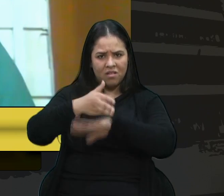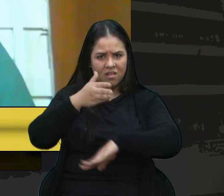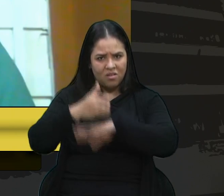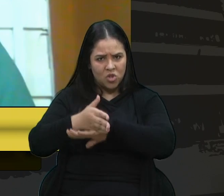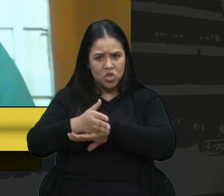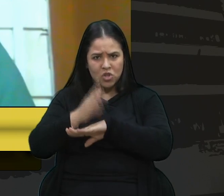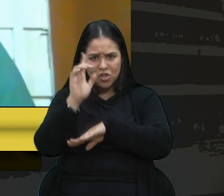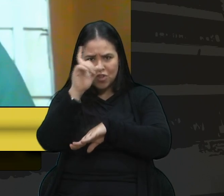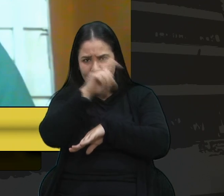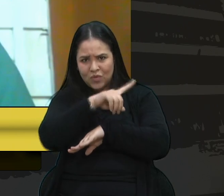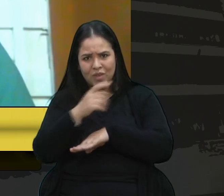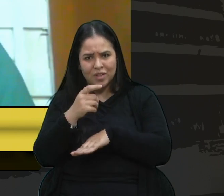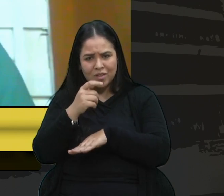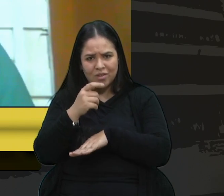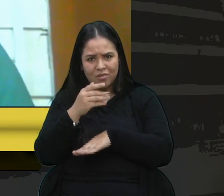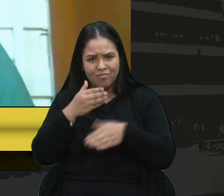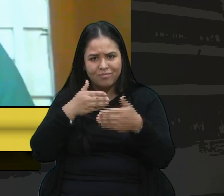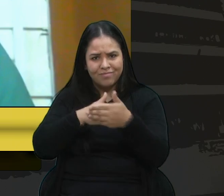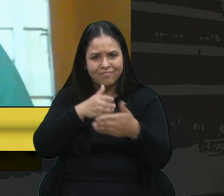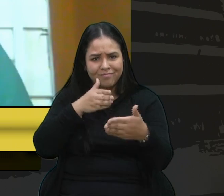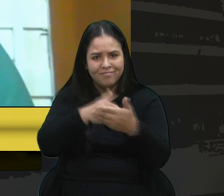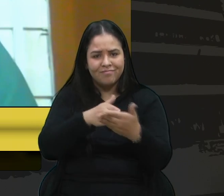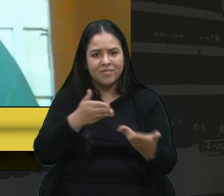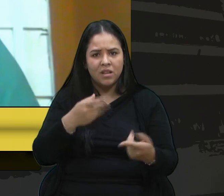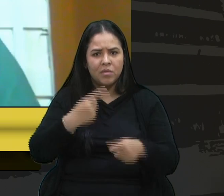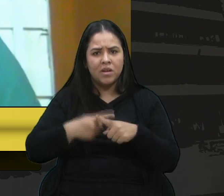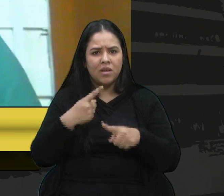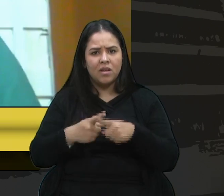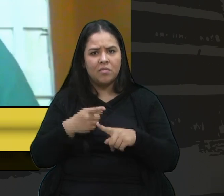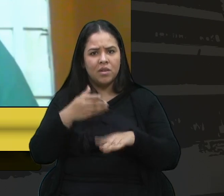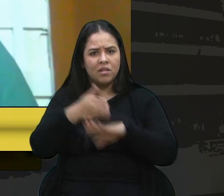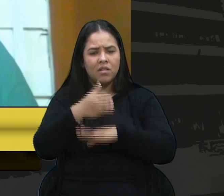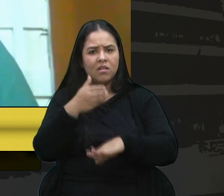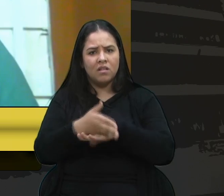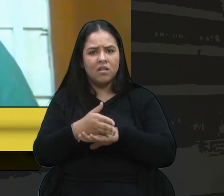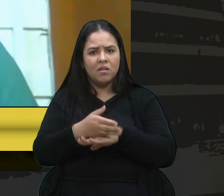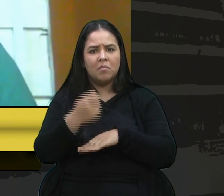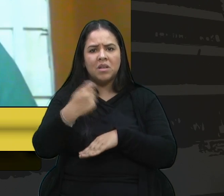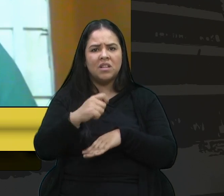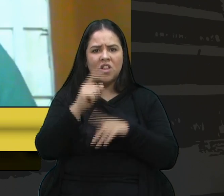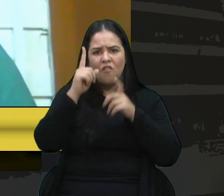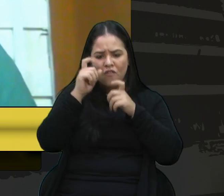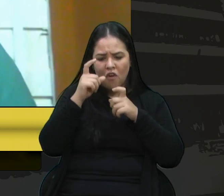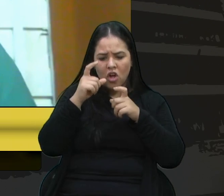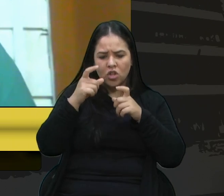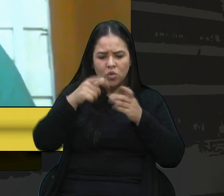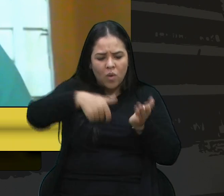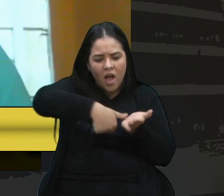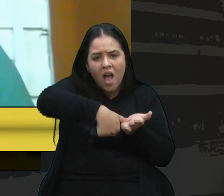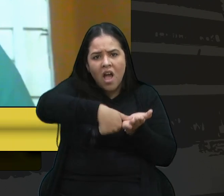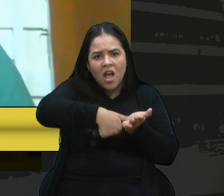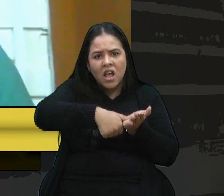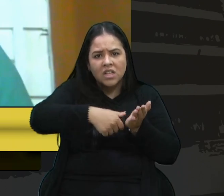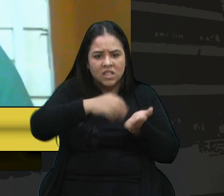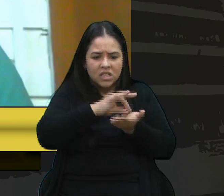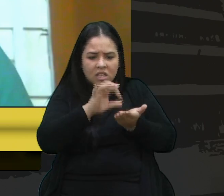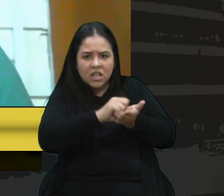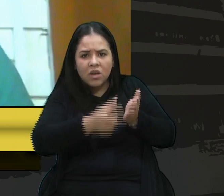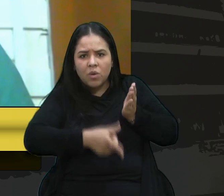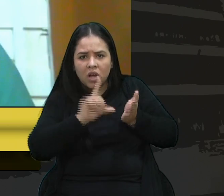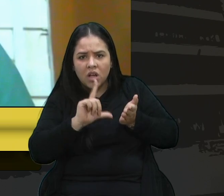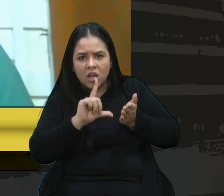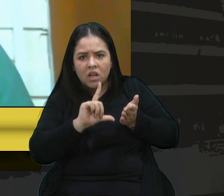travados, porque para participar da audiência pública tem que mandar foto do RG, tem que fazer a inscrição antes, tem que mandar